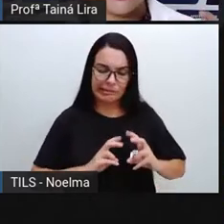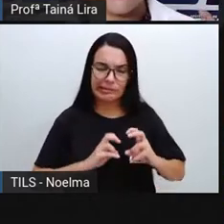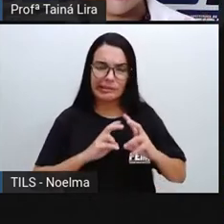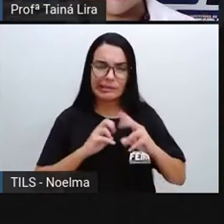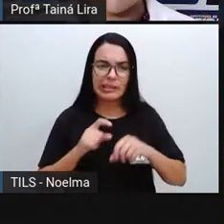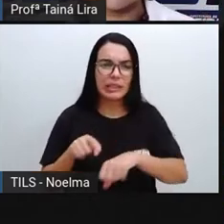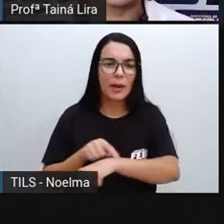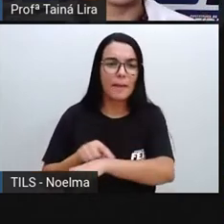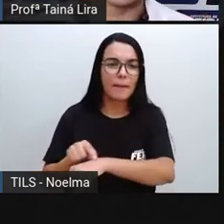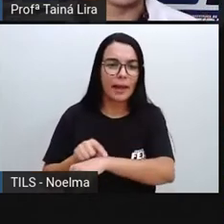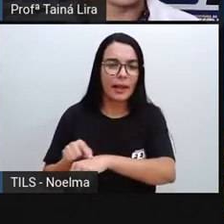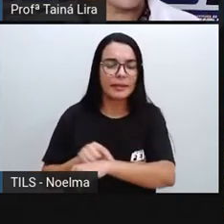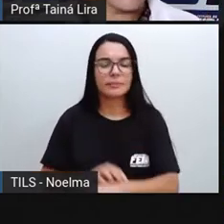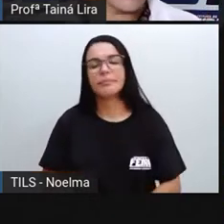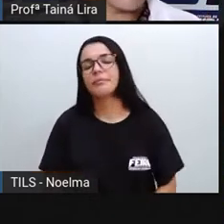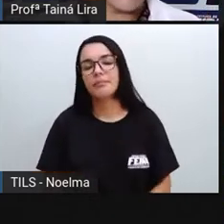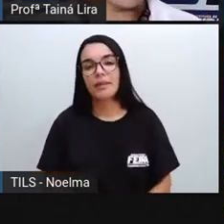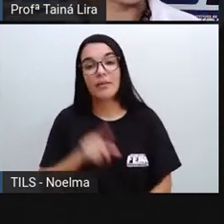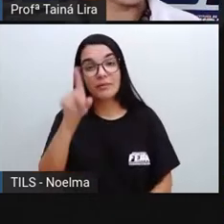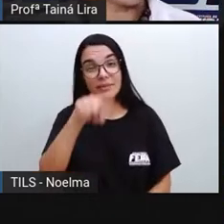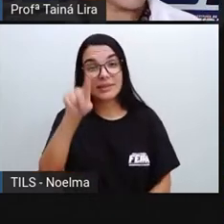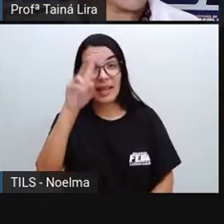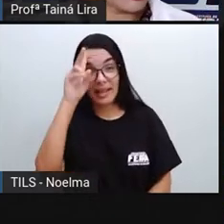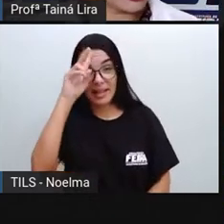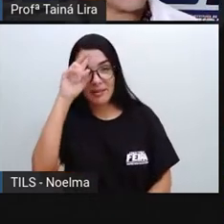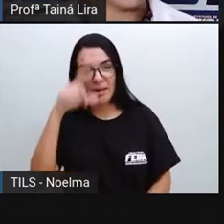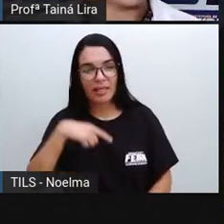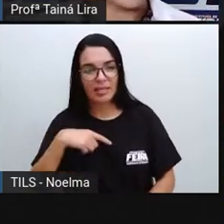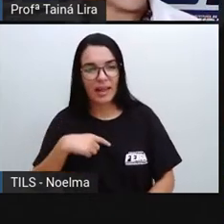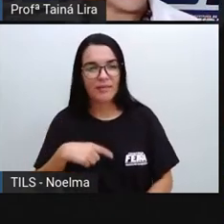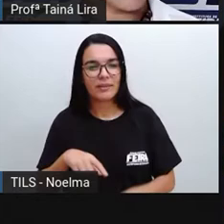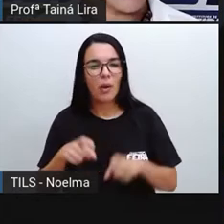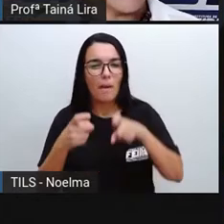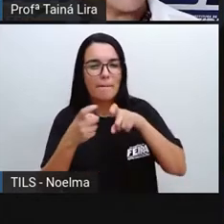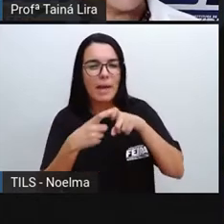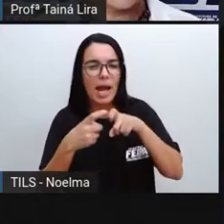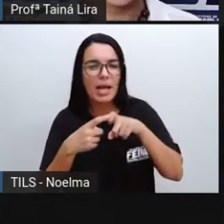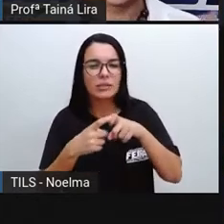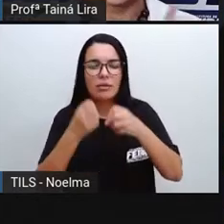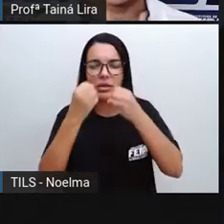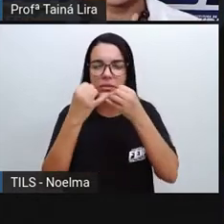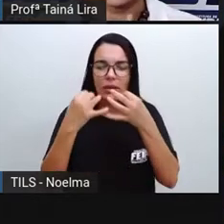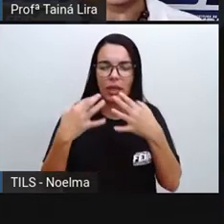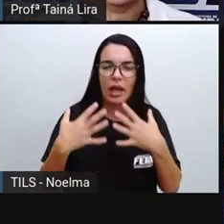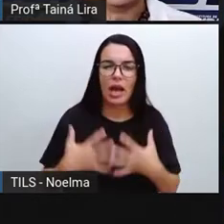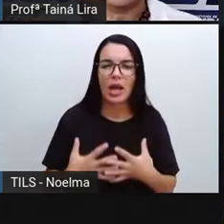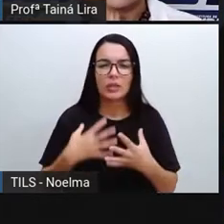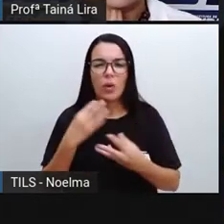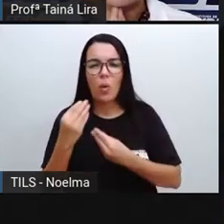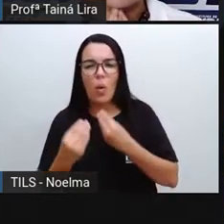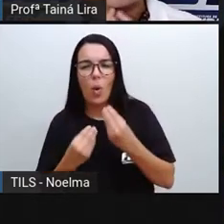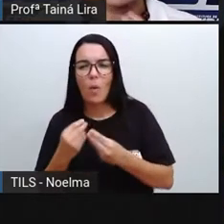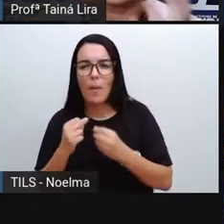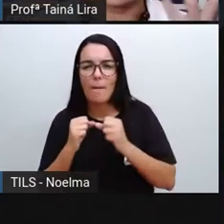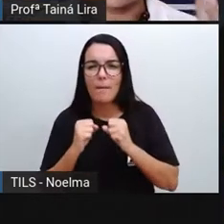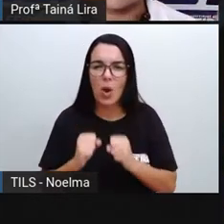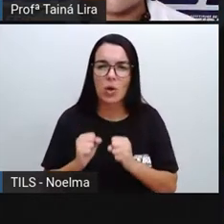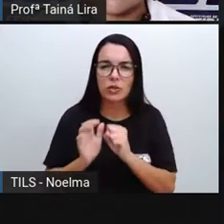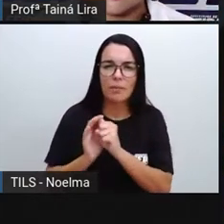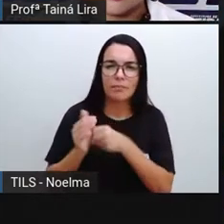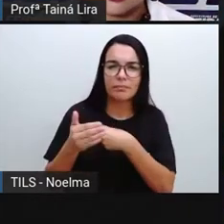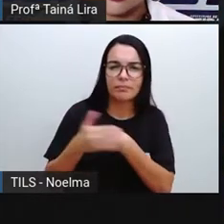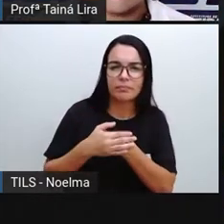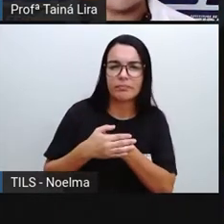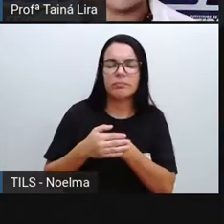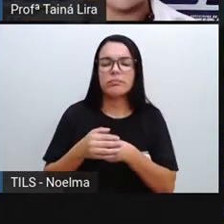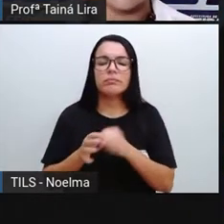Pró trouxe até uma entrevista. Quem lembra? Com o dermatologista explicando, né? Como é que a gente pode se prevenir, utilizar